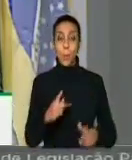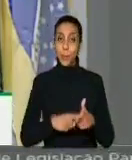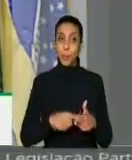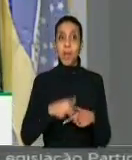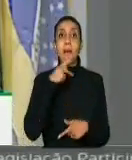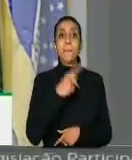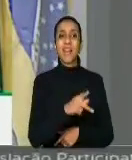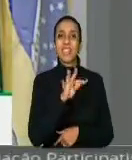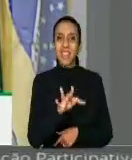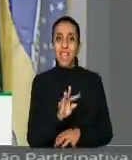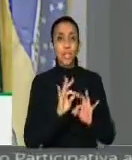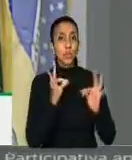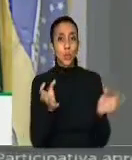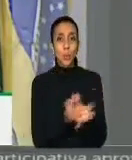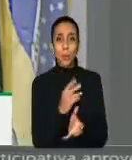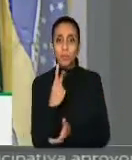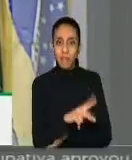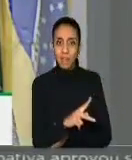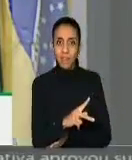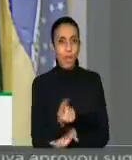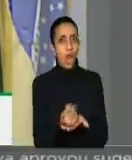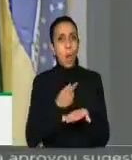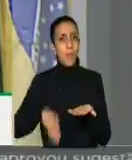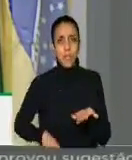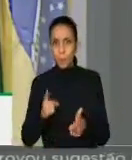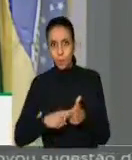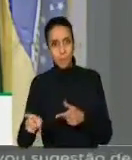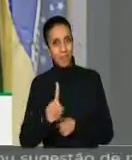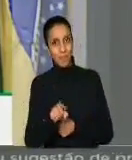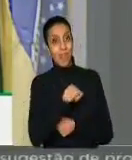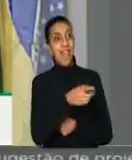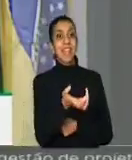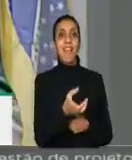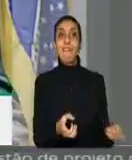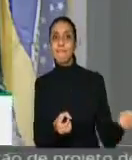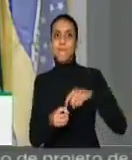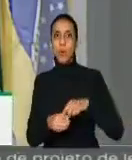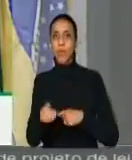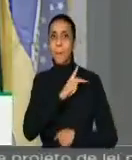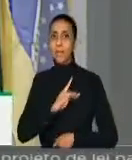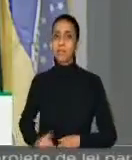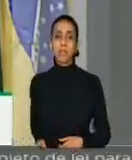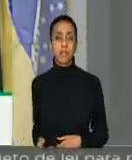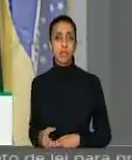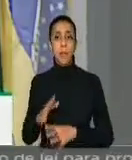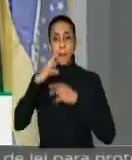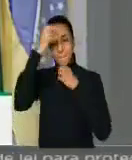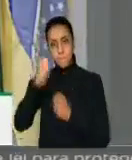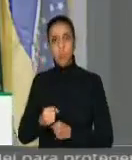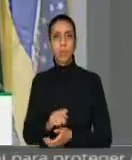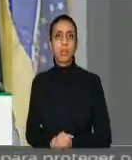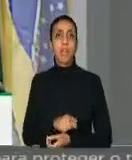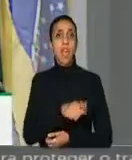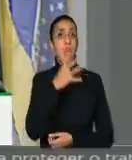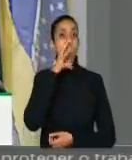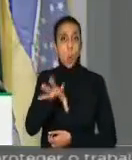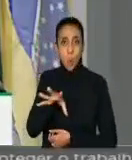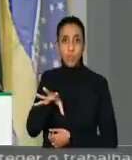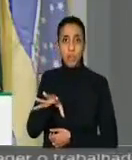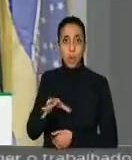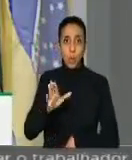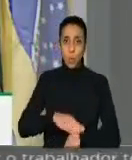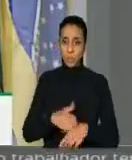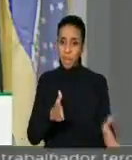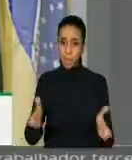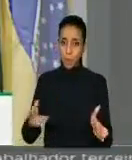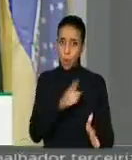dos seus agregados não é com a corrupção, é querer voltar ao poder, porque eles não condenam os atos cometidos no período do seu